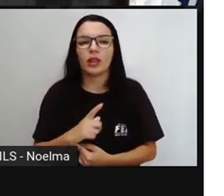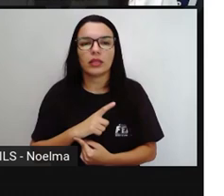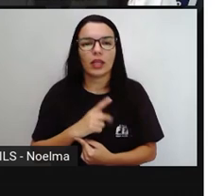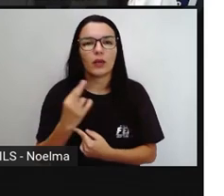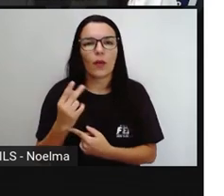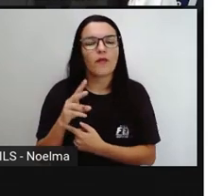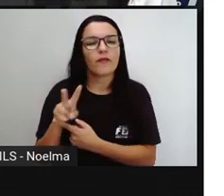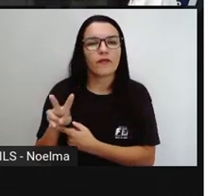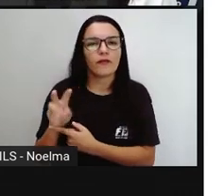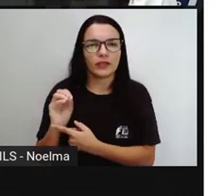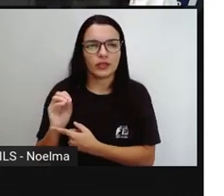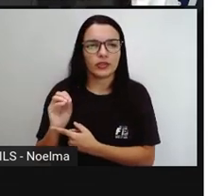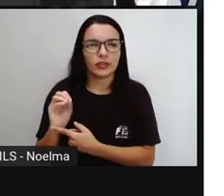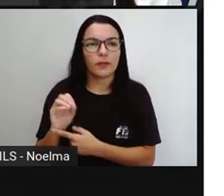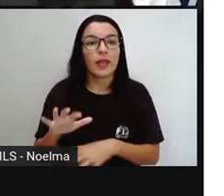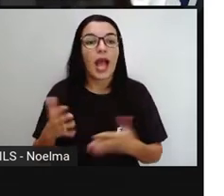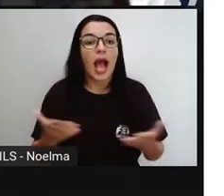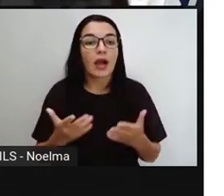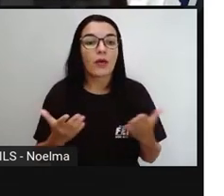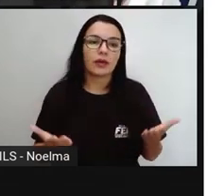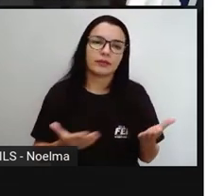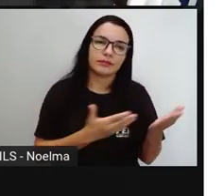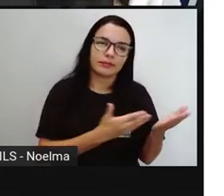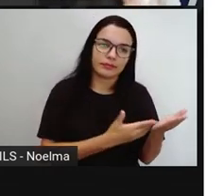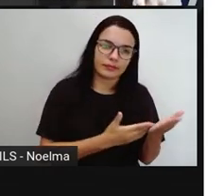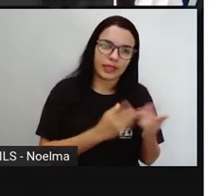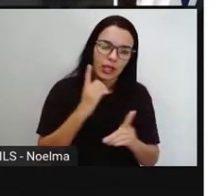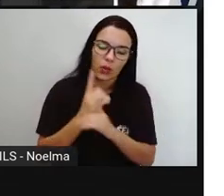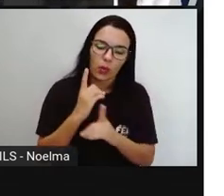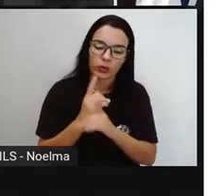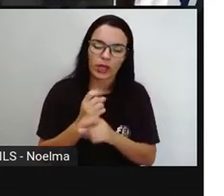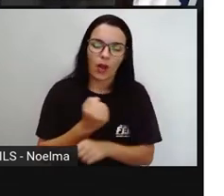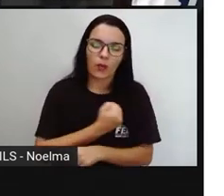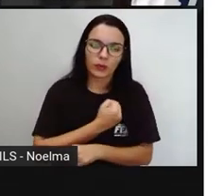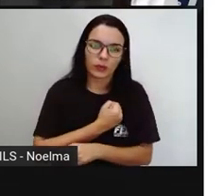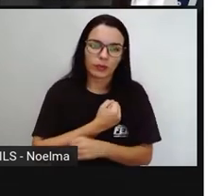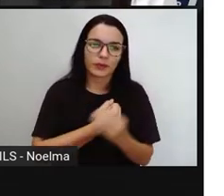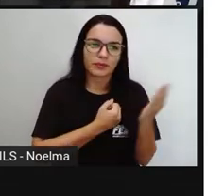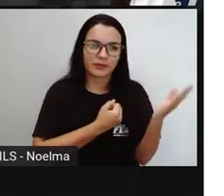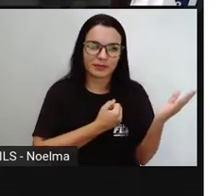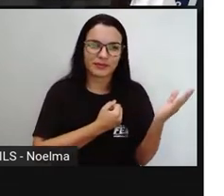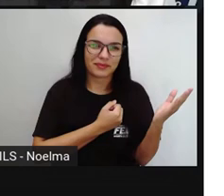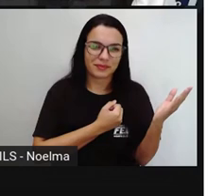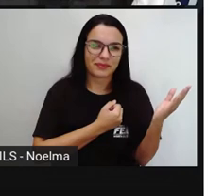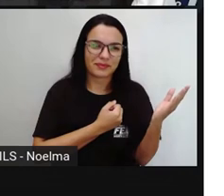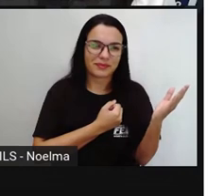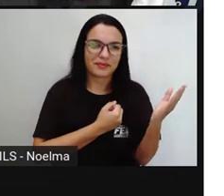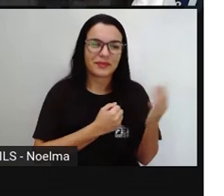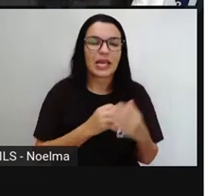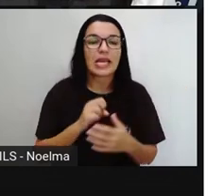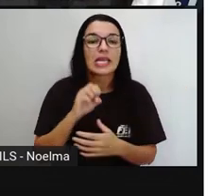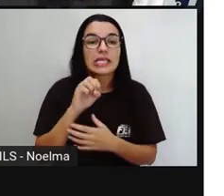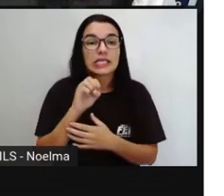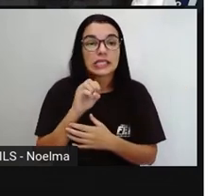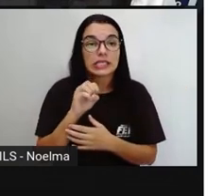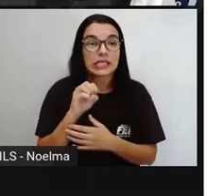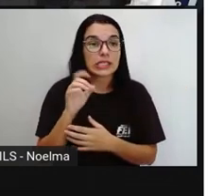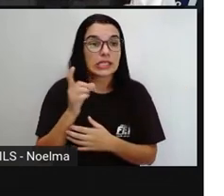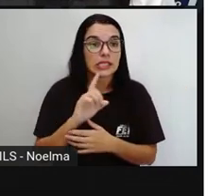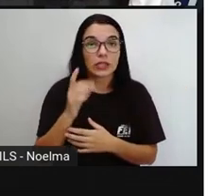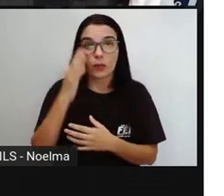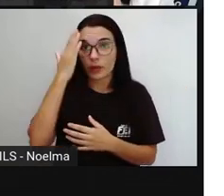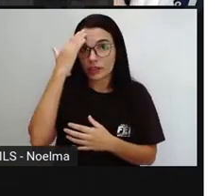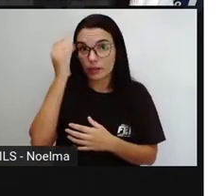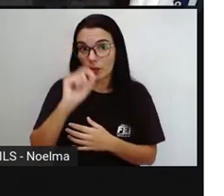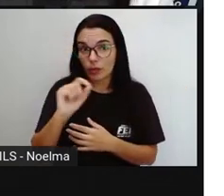20 E aí vem a proposta para encontrarmos aí a resposta de 40% Eu não quero saber